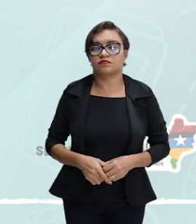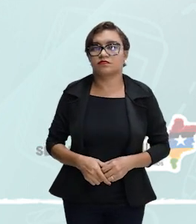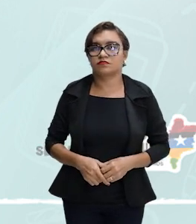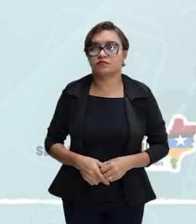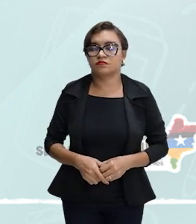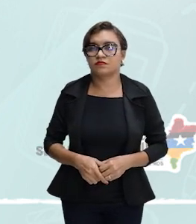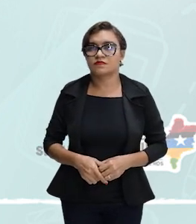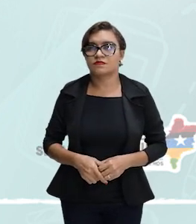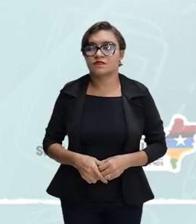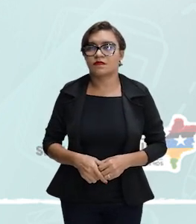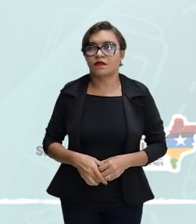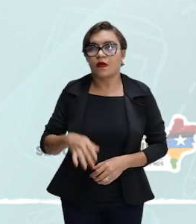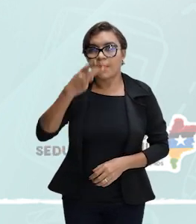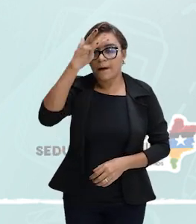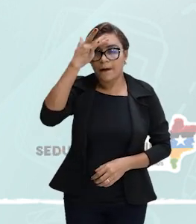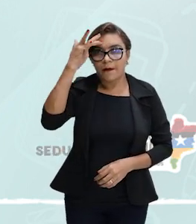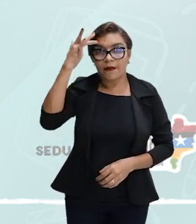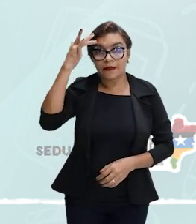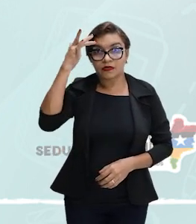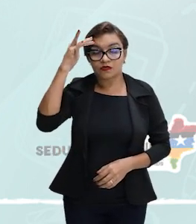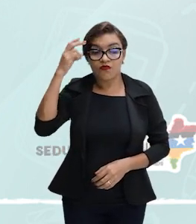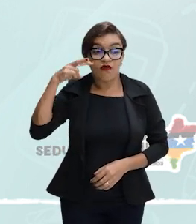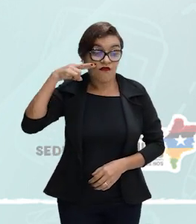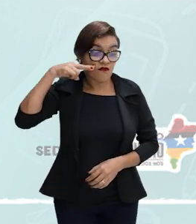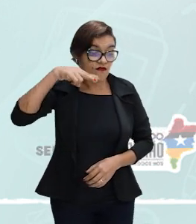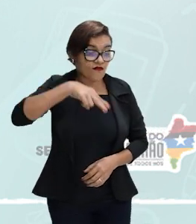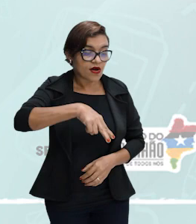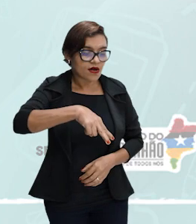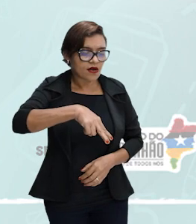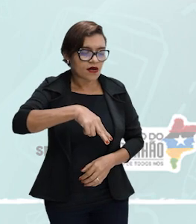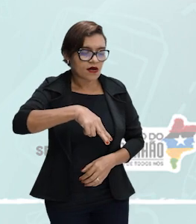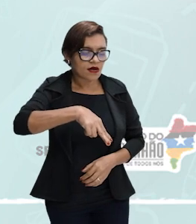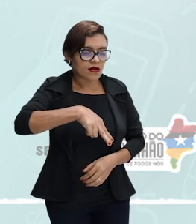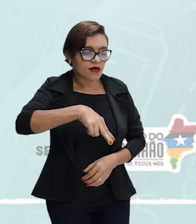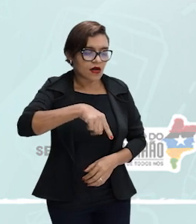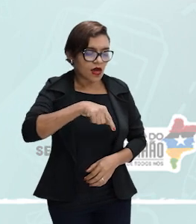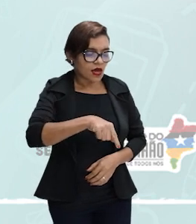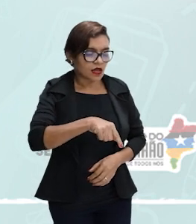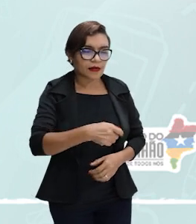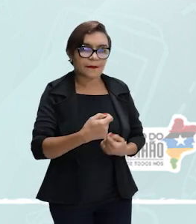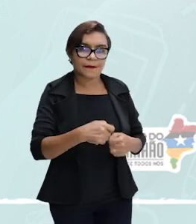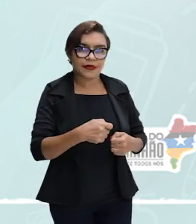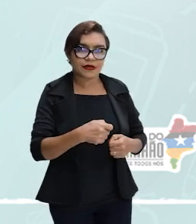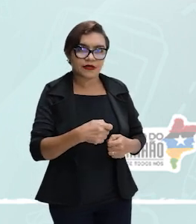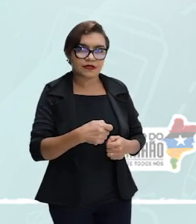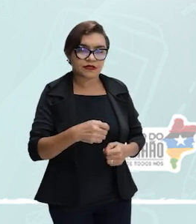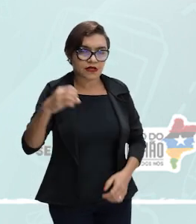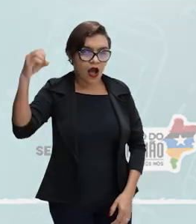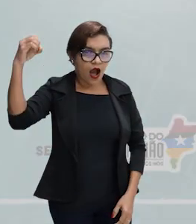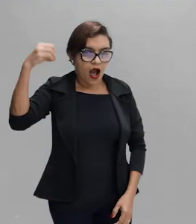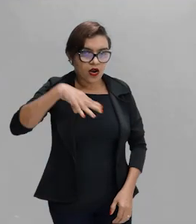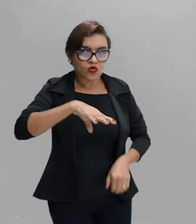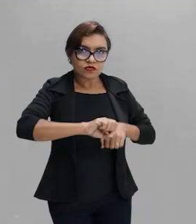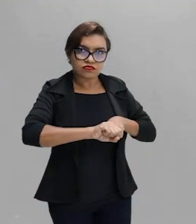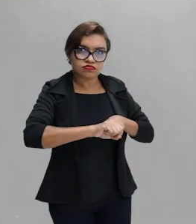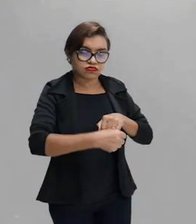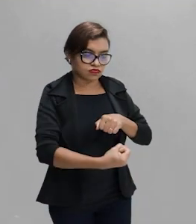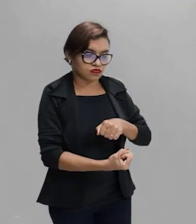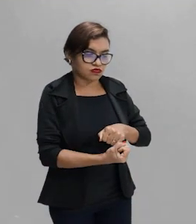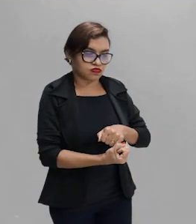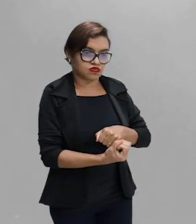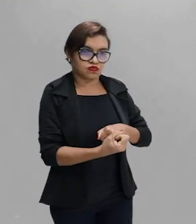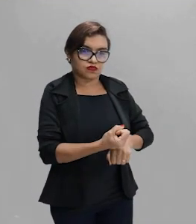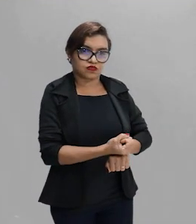para que um observador externo consiga ver esse objeto, esse objeto precisa refletir a luz. Ou